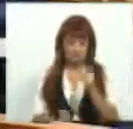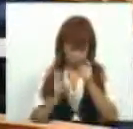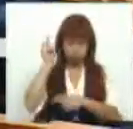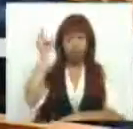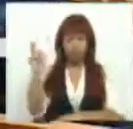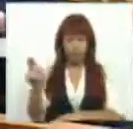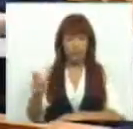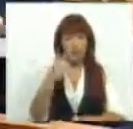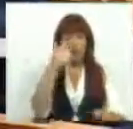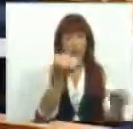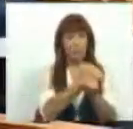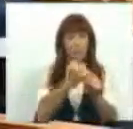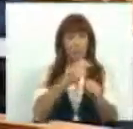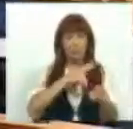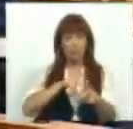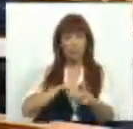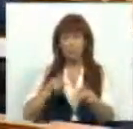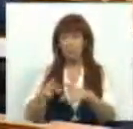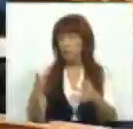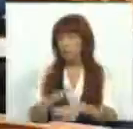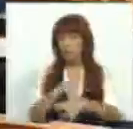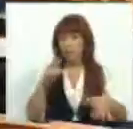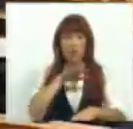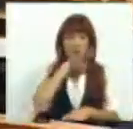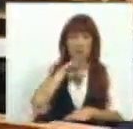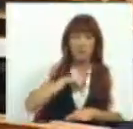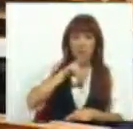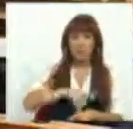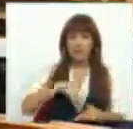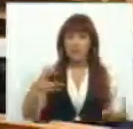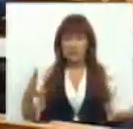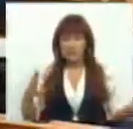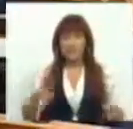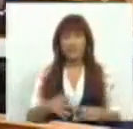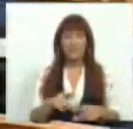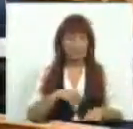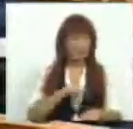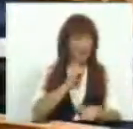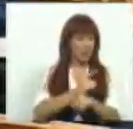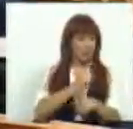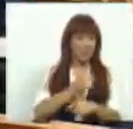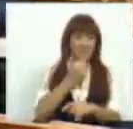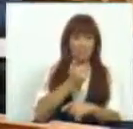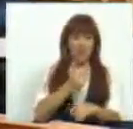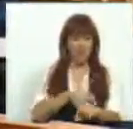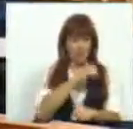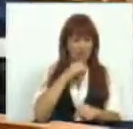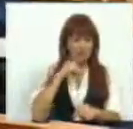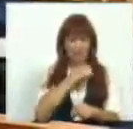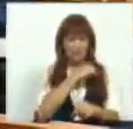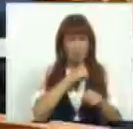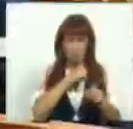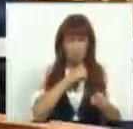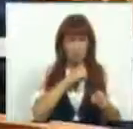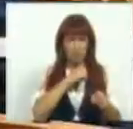dos trabalhadores portugueses, da maioria das famílias portuguesas, ao mesmo tempo que se pede este sacrifício